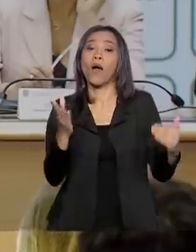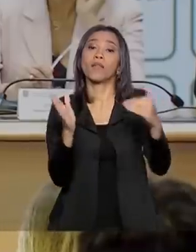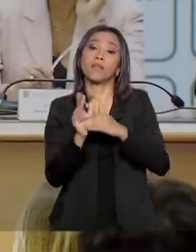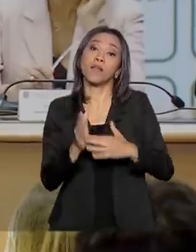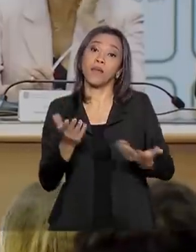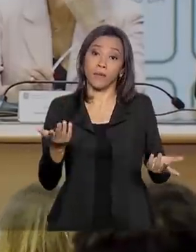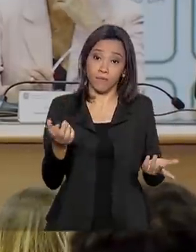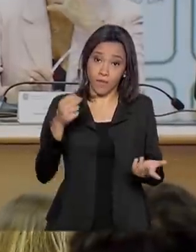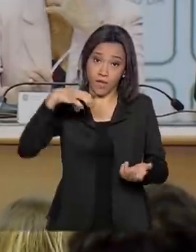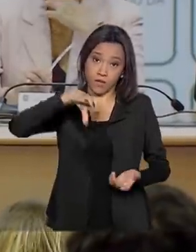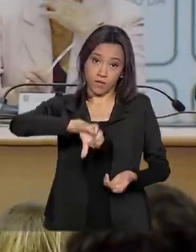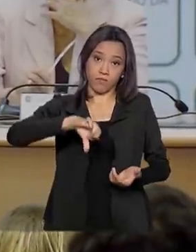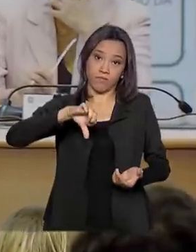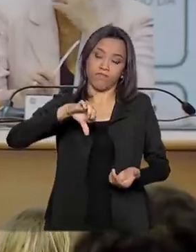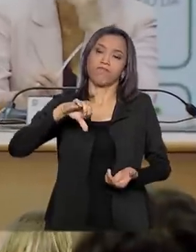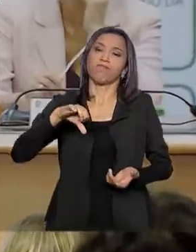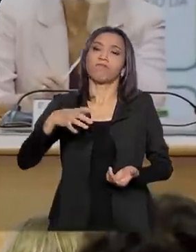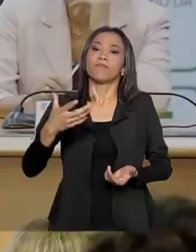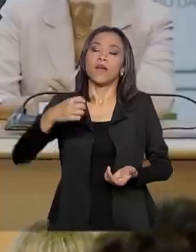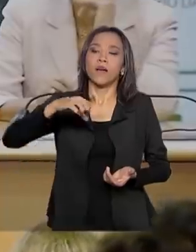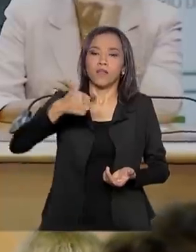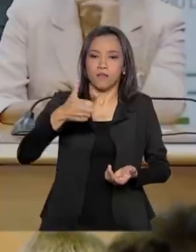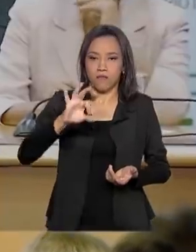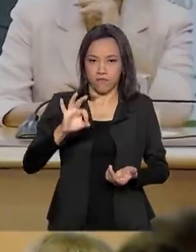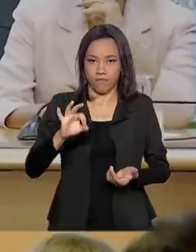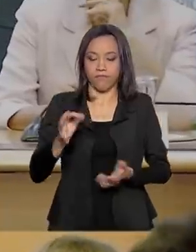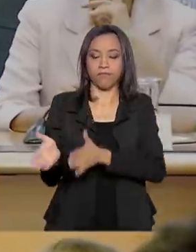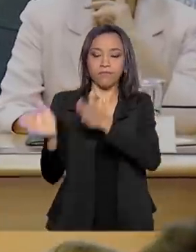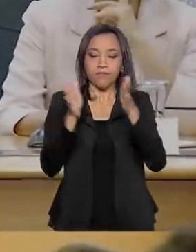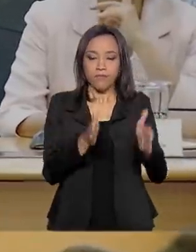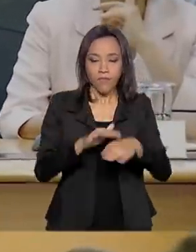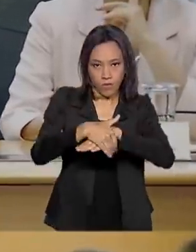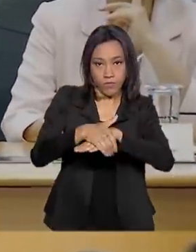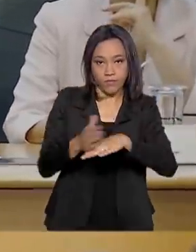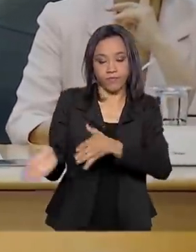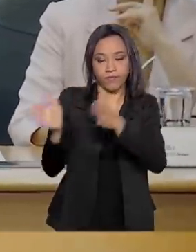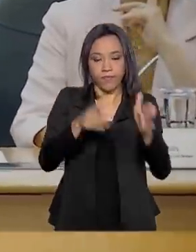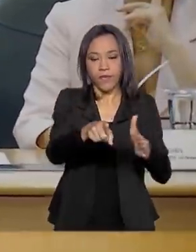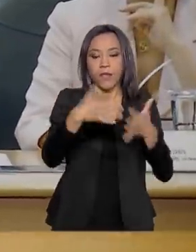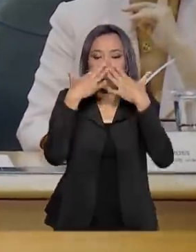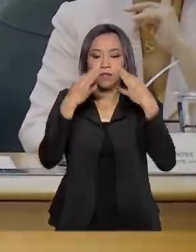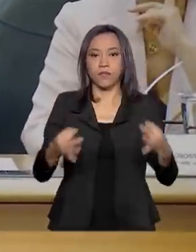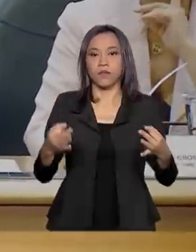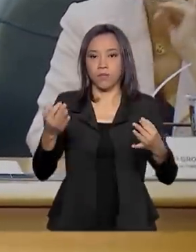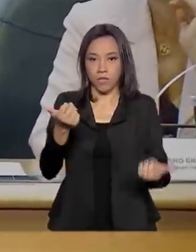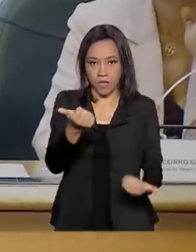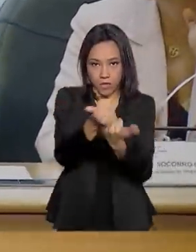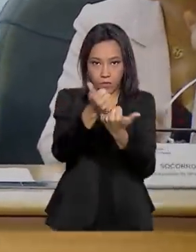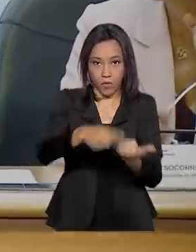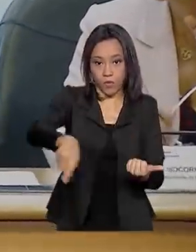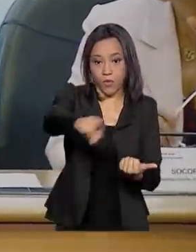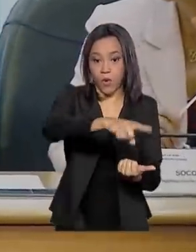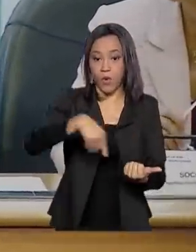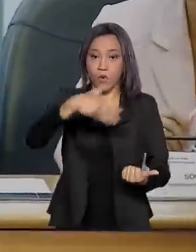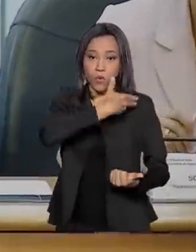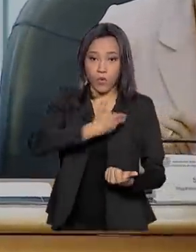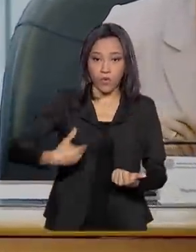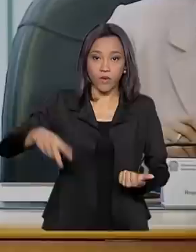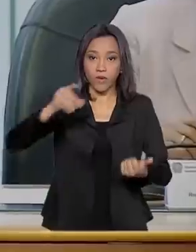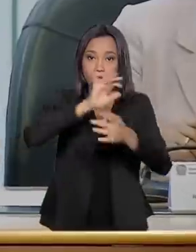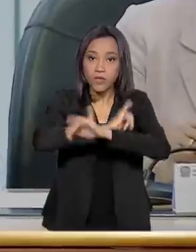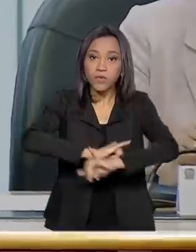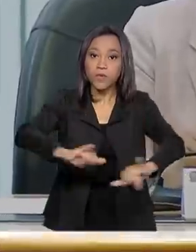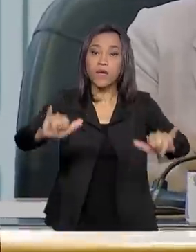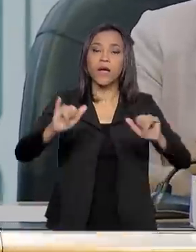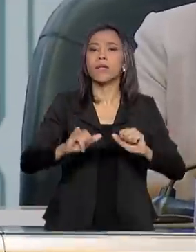Também para reforçar a capacidade de assistência em saúde na atenção primária, o governo federal vai lançar um chamamento para cerca